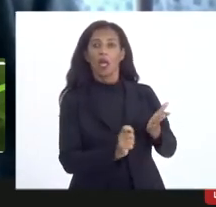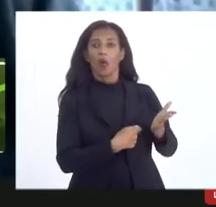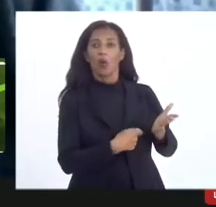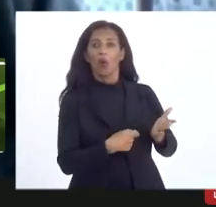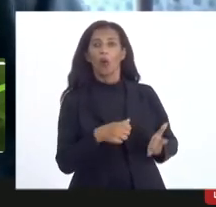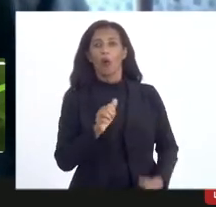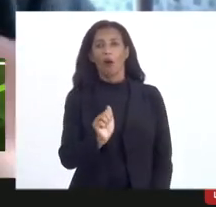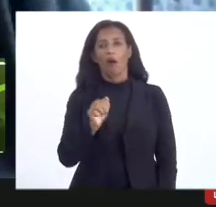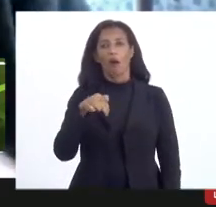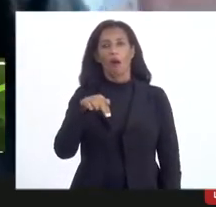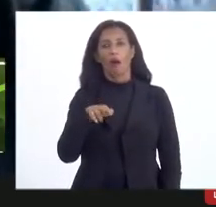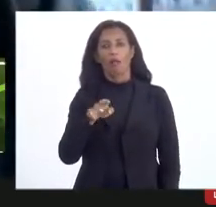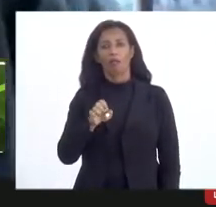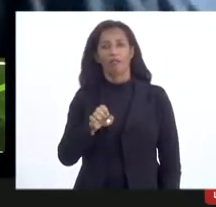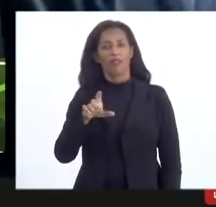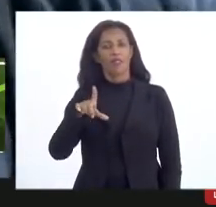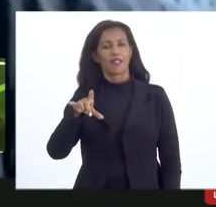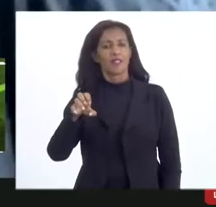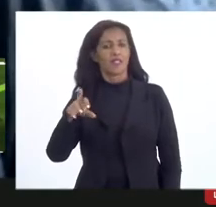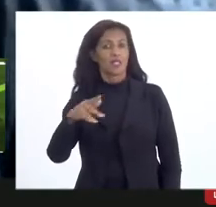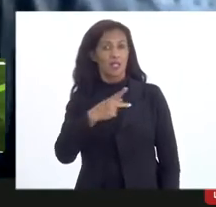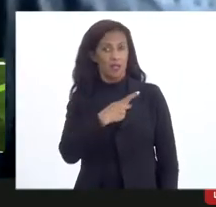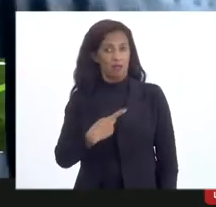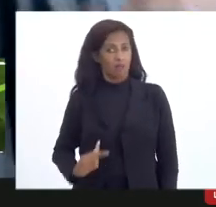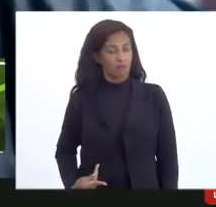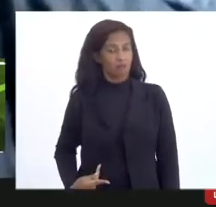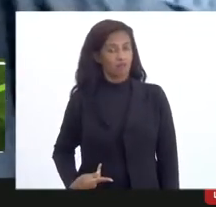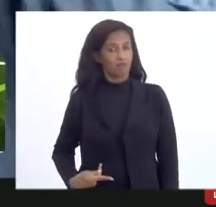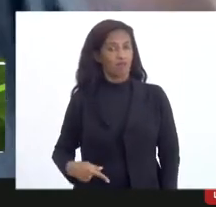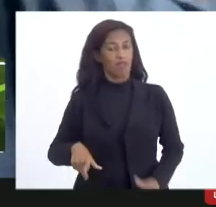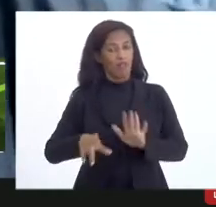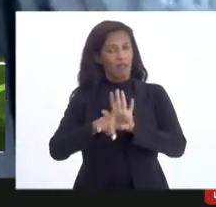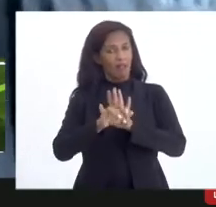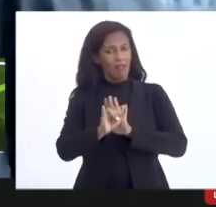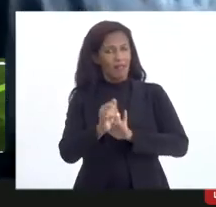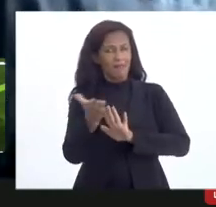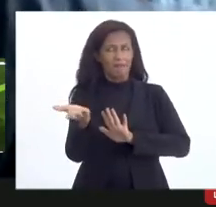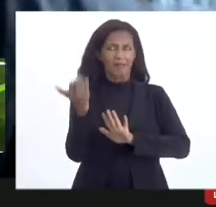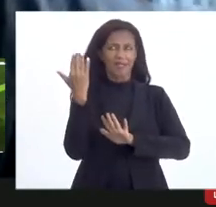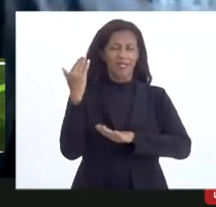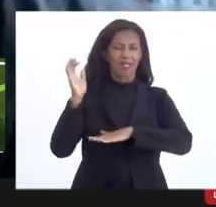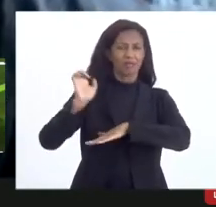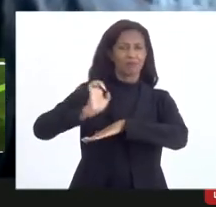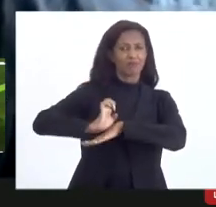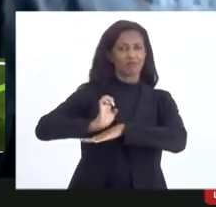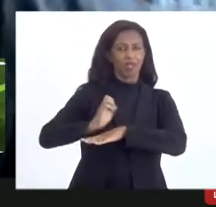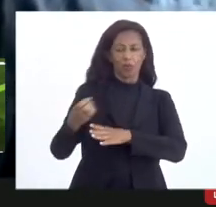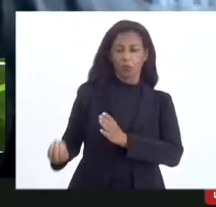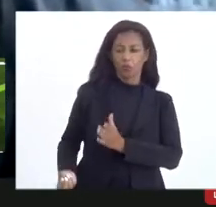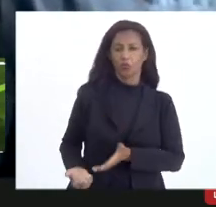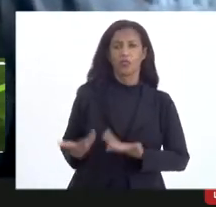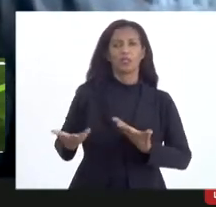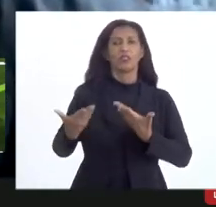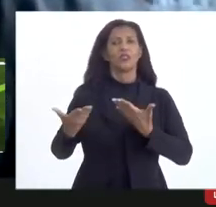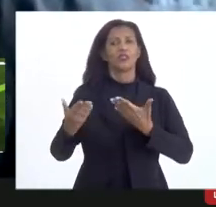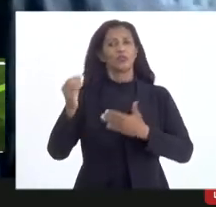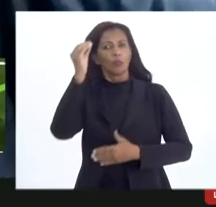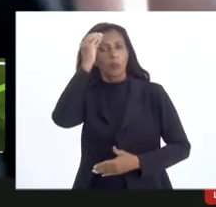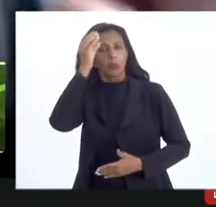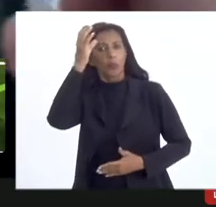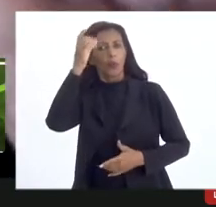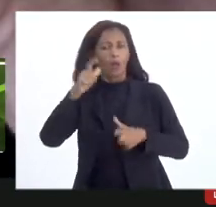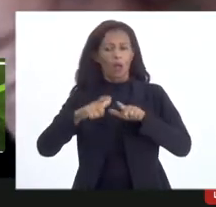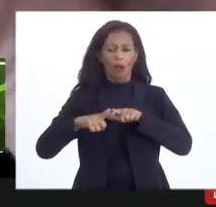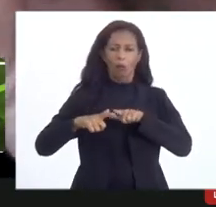Siciliano. E ampliou muito a lei estadual na época, que era a lei estadual do incentivo à cultura. Ampliou,